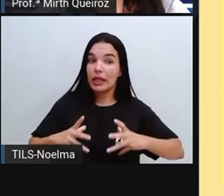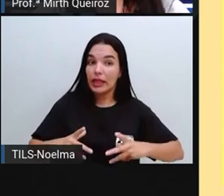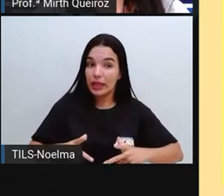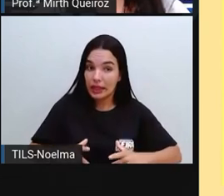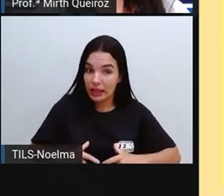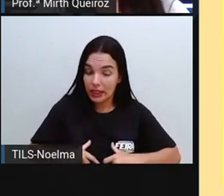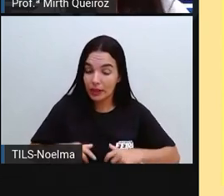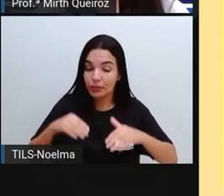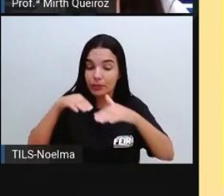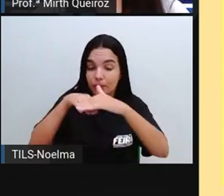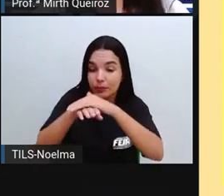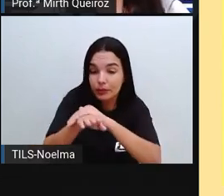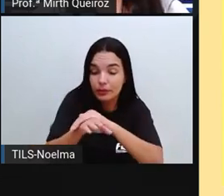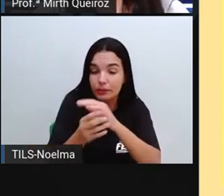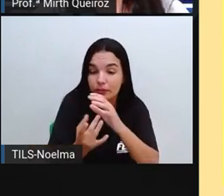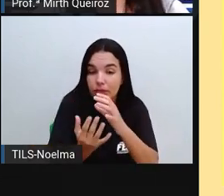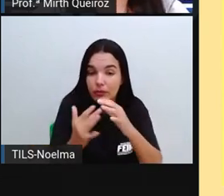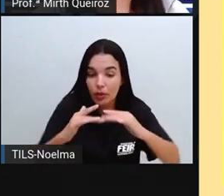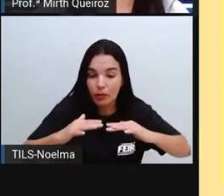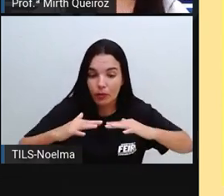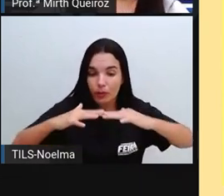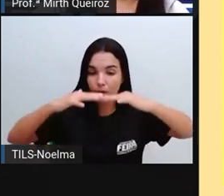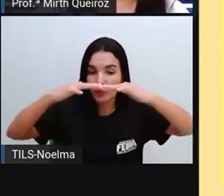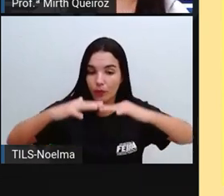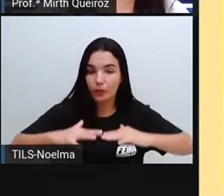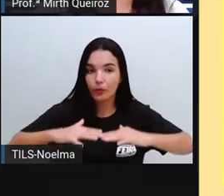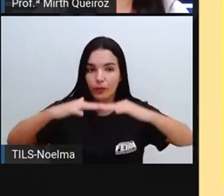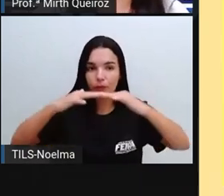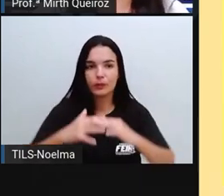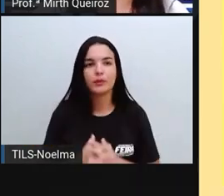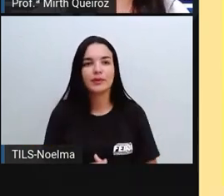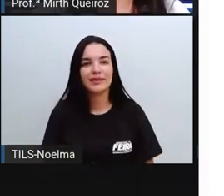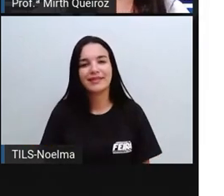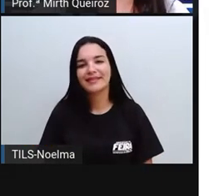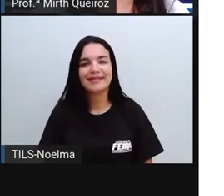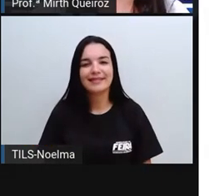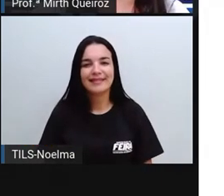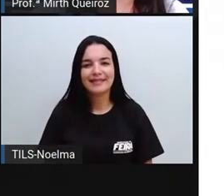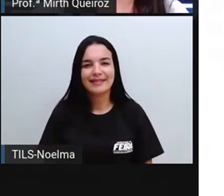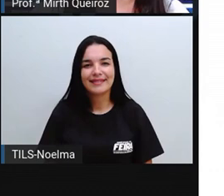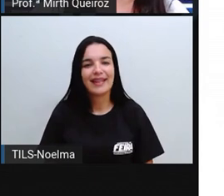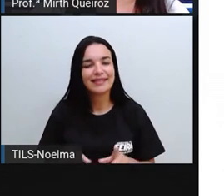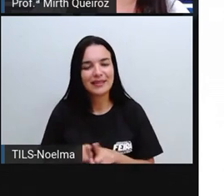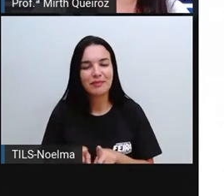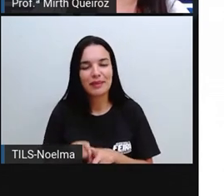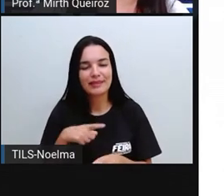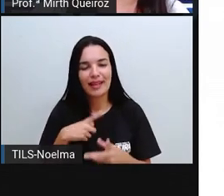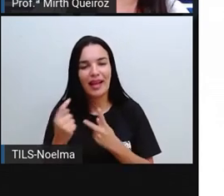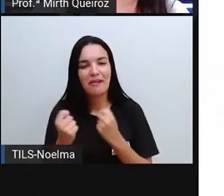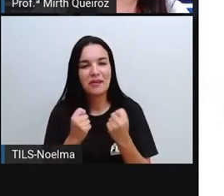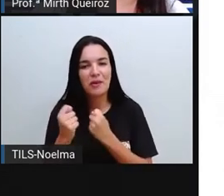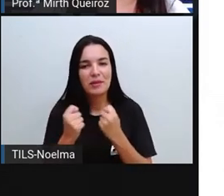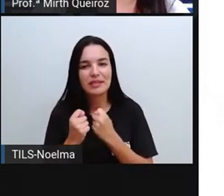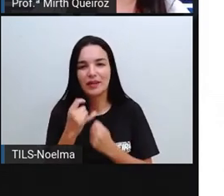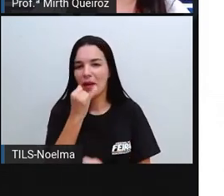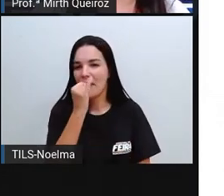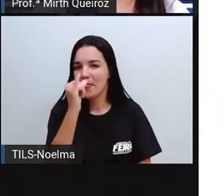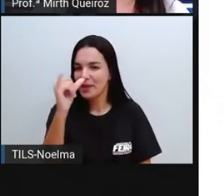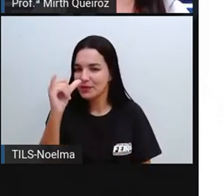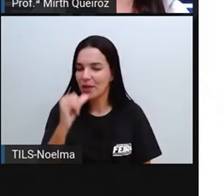o próprio micro-ondas, né? E aí, a gente também vai estar economizando